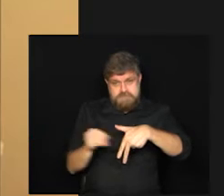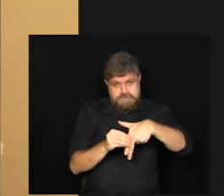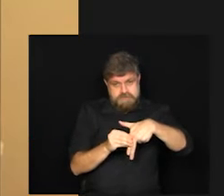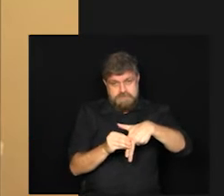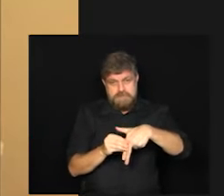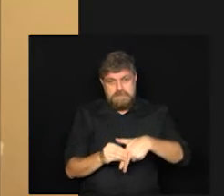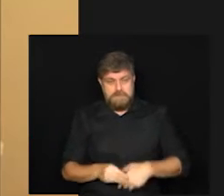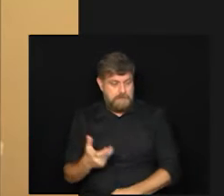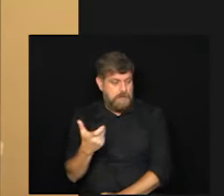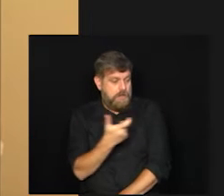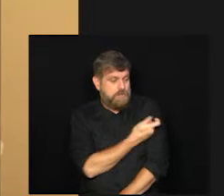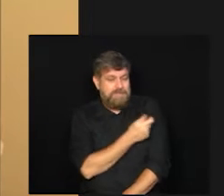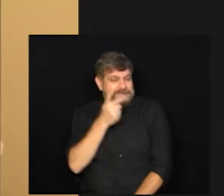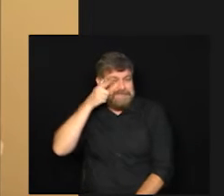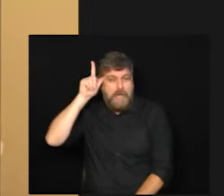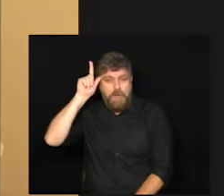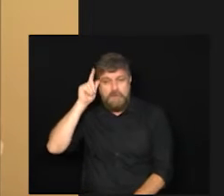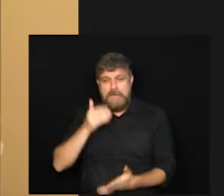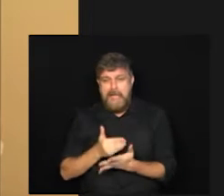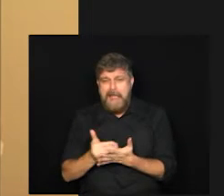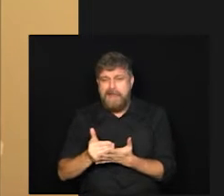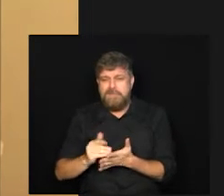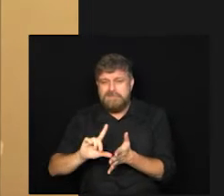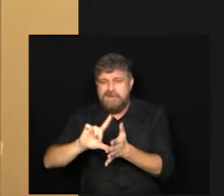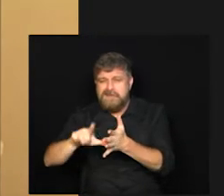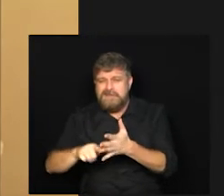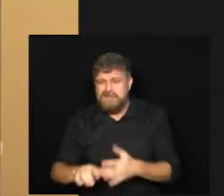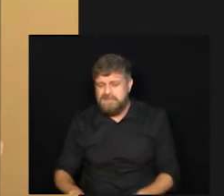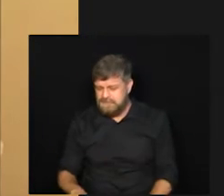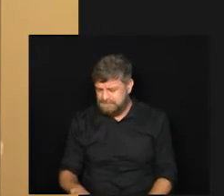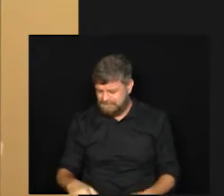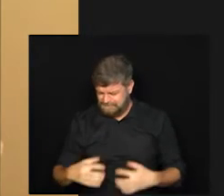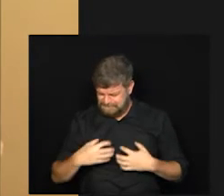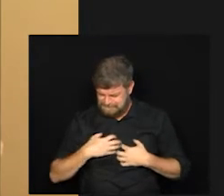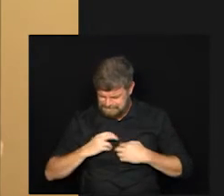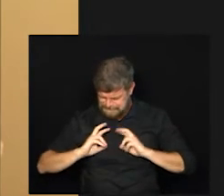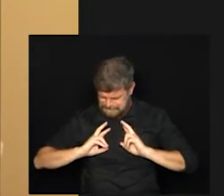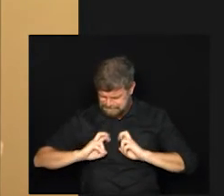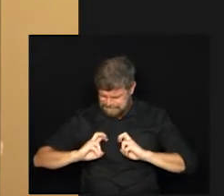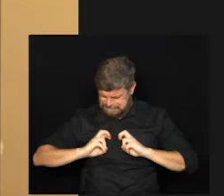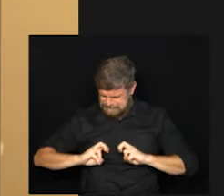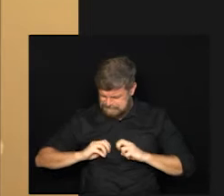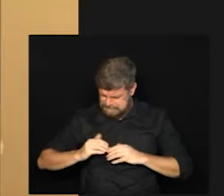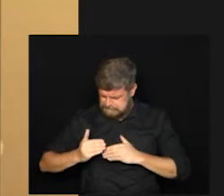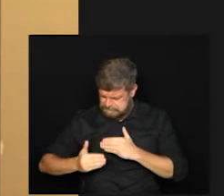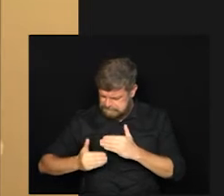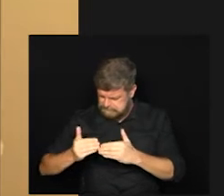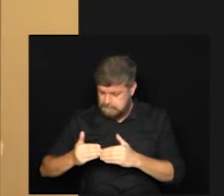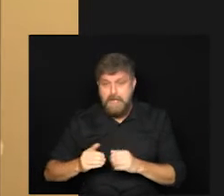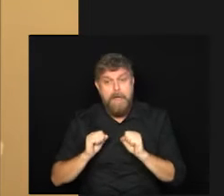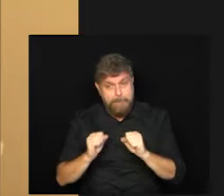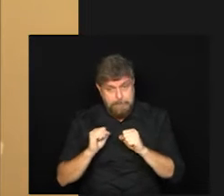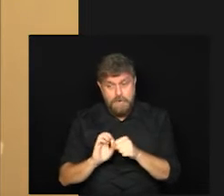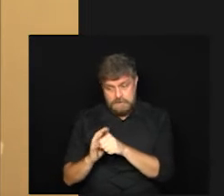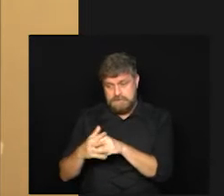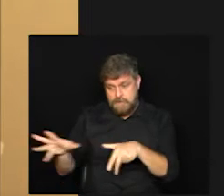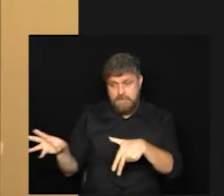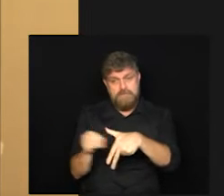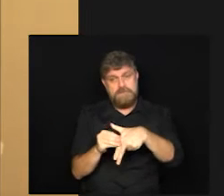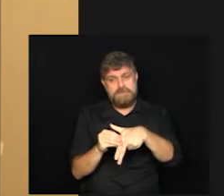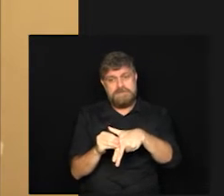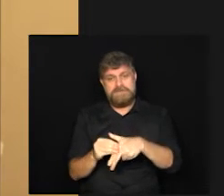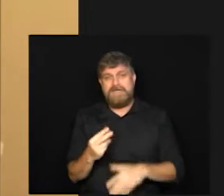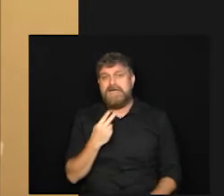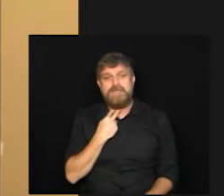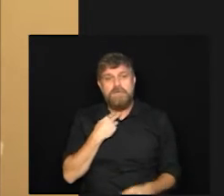vacina ontem começou com sintomas no dia seguinte que está se arrastando pode ser covid então a gente não